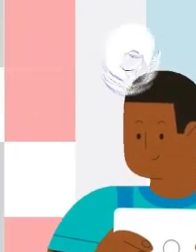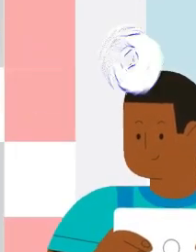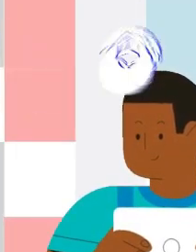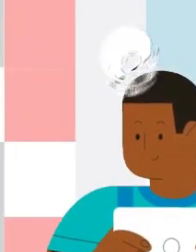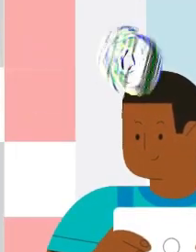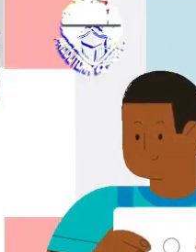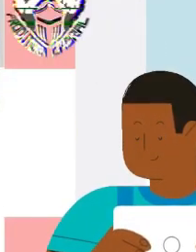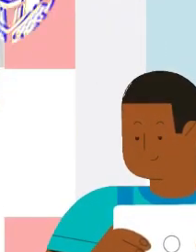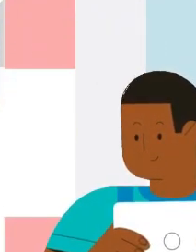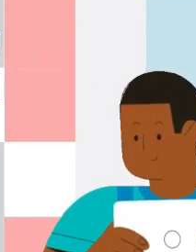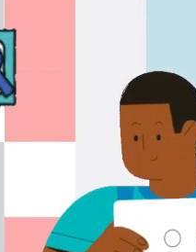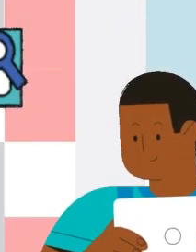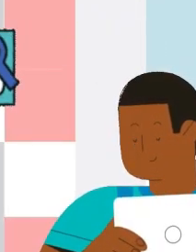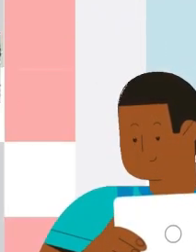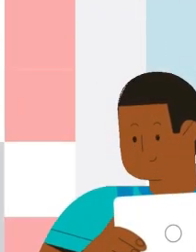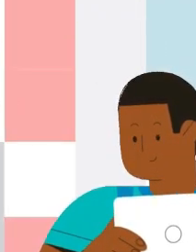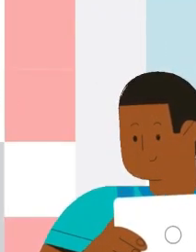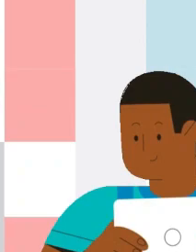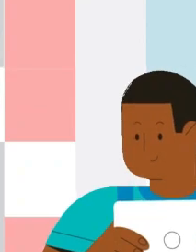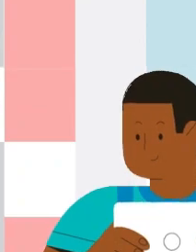Cabral,